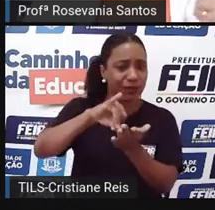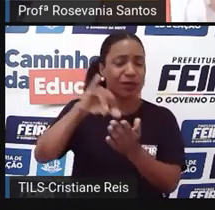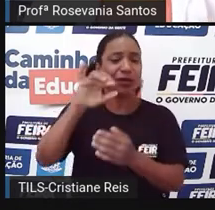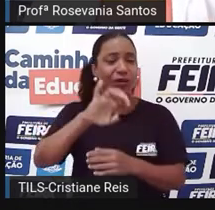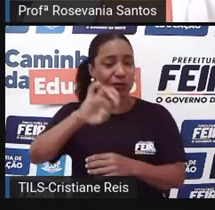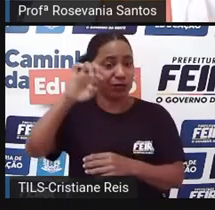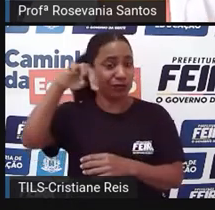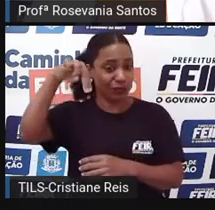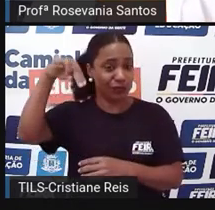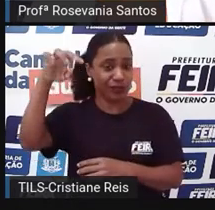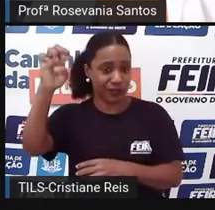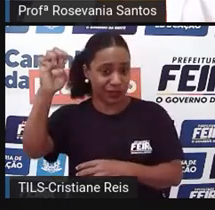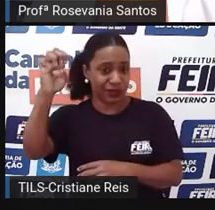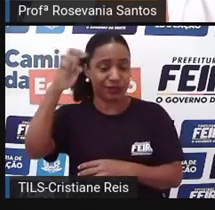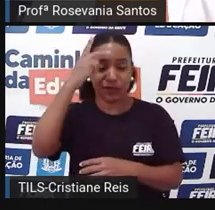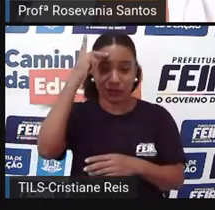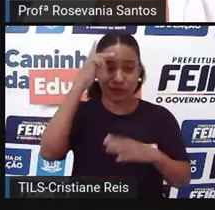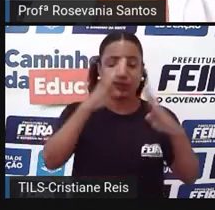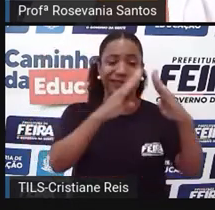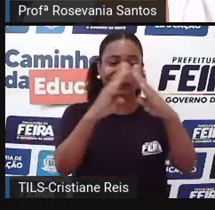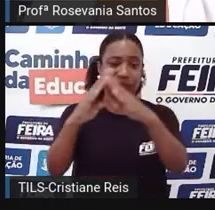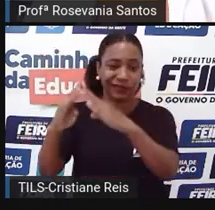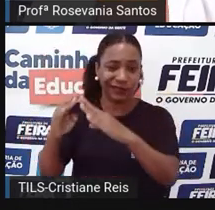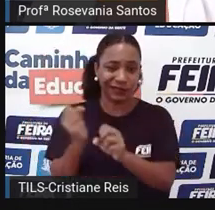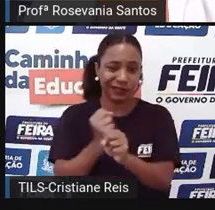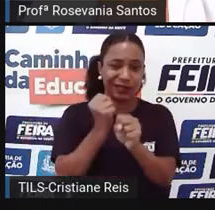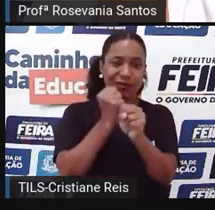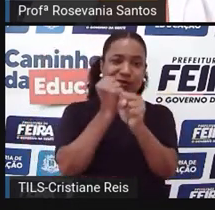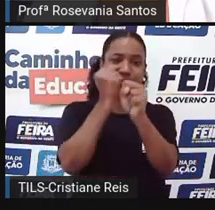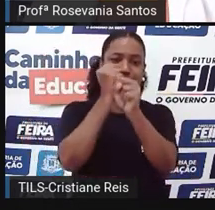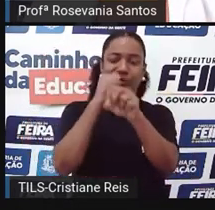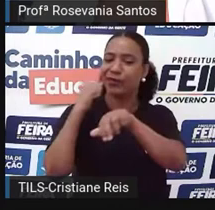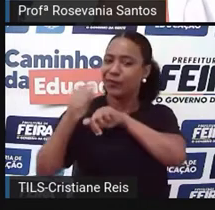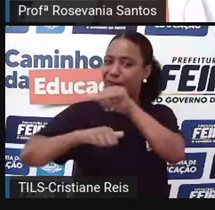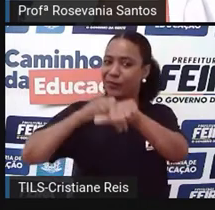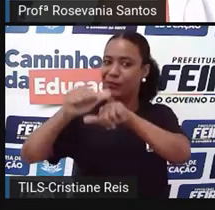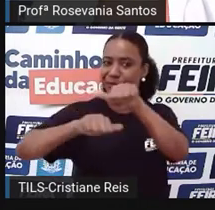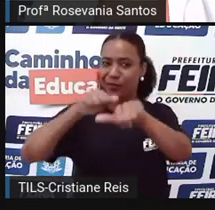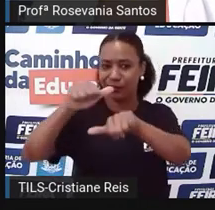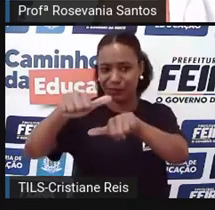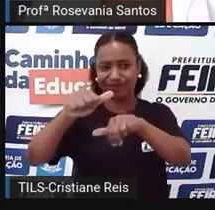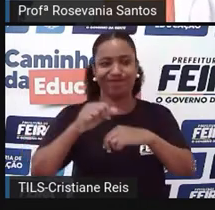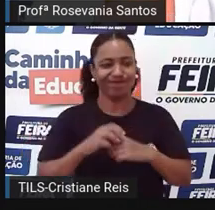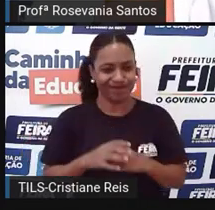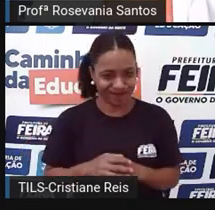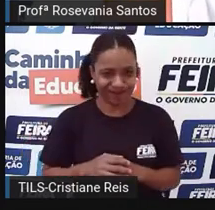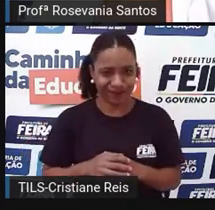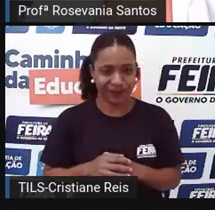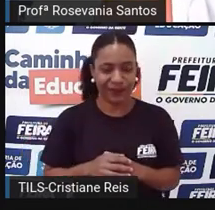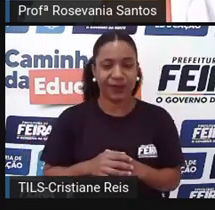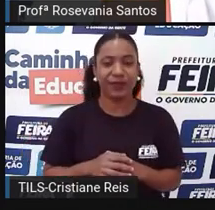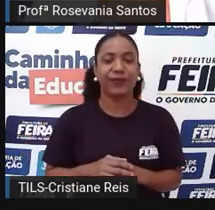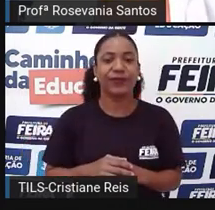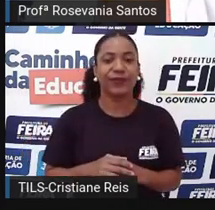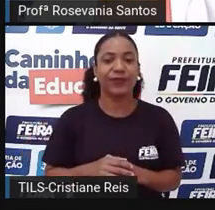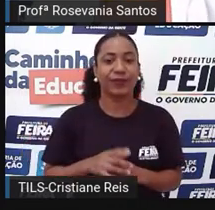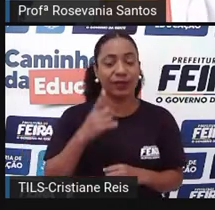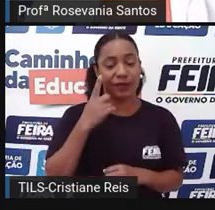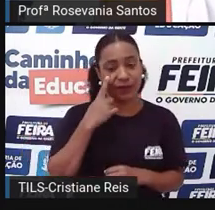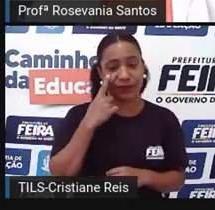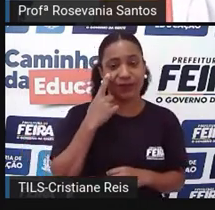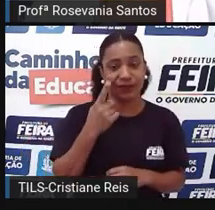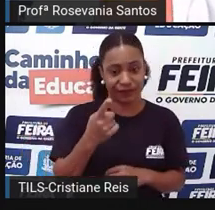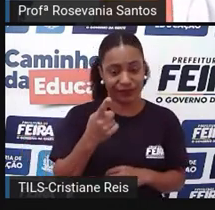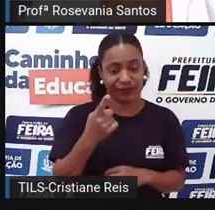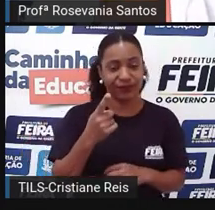habitadas, já modificadas. Por isso que a gente levou em consideração a vegetação original. E aqui, eu tenho uma